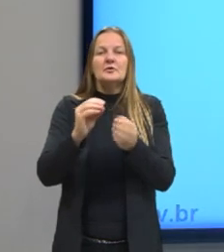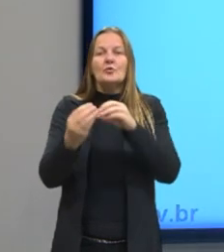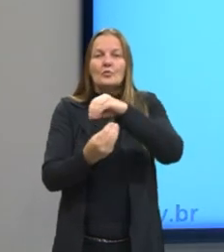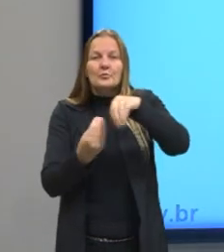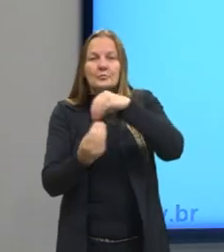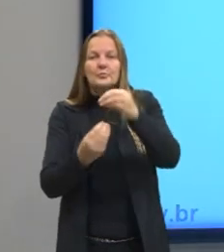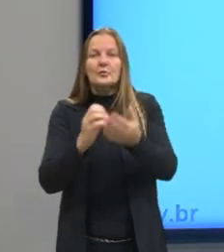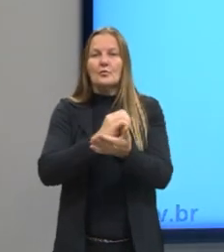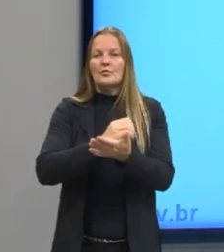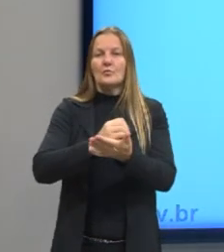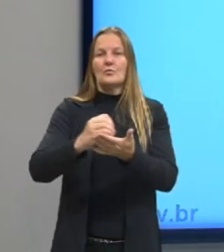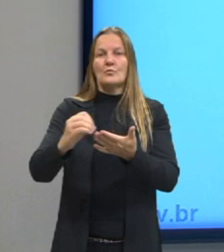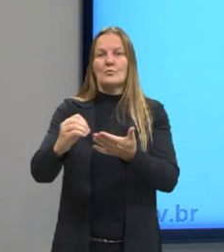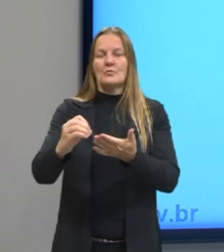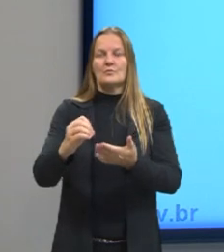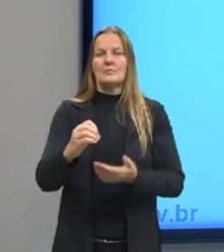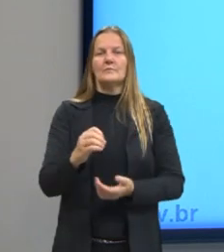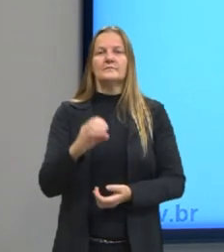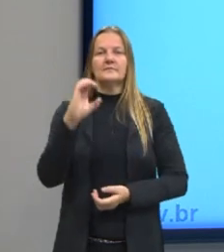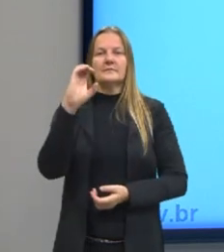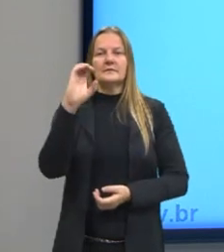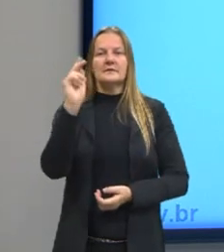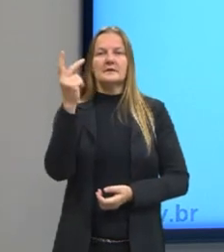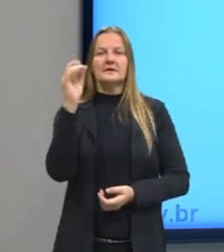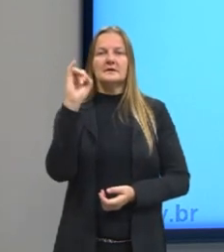Como o metano, os hidrocarbonetos.